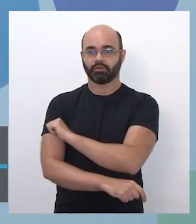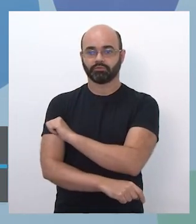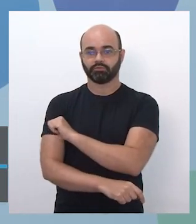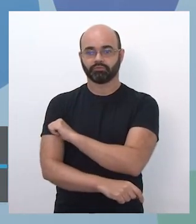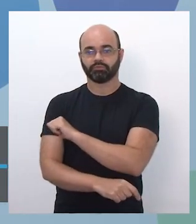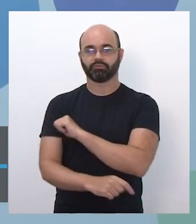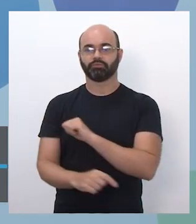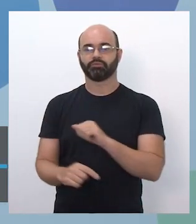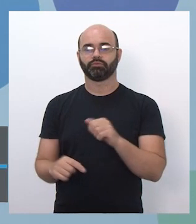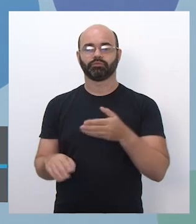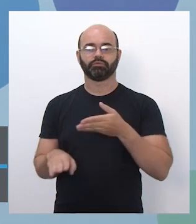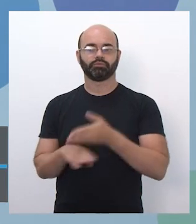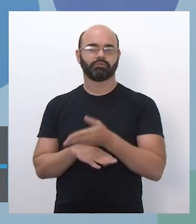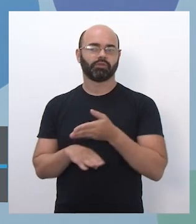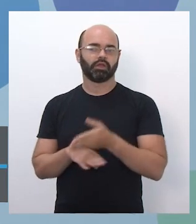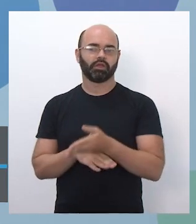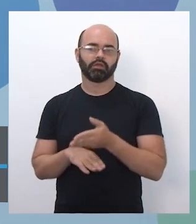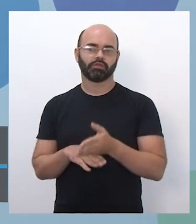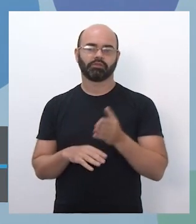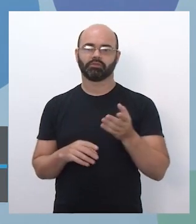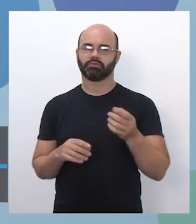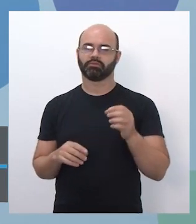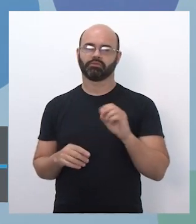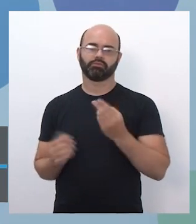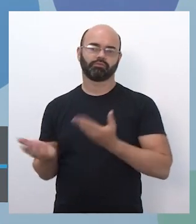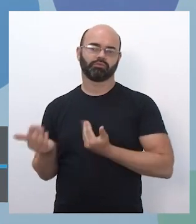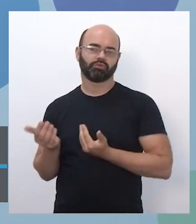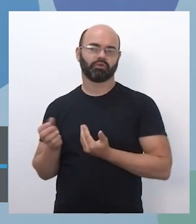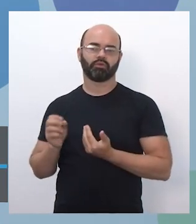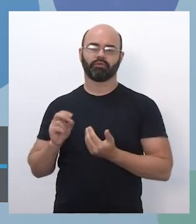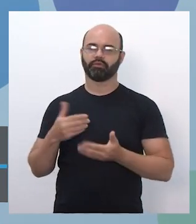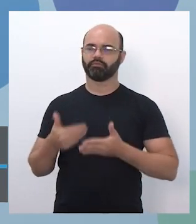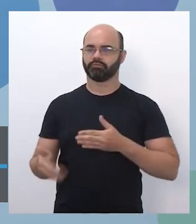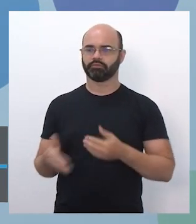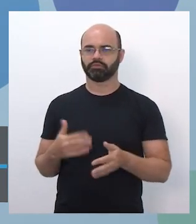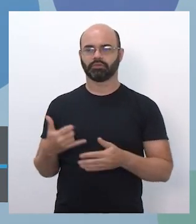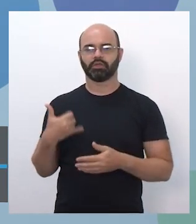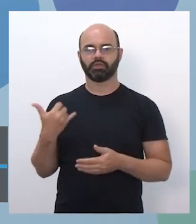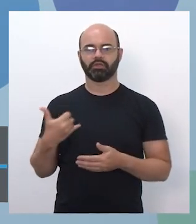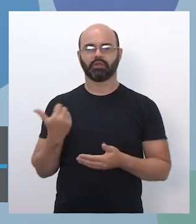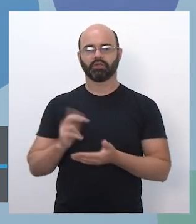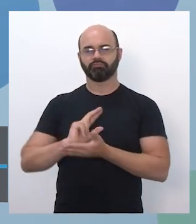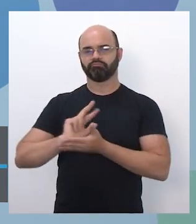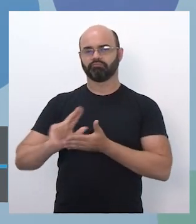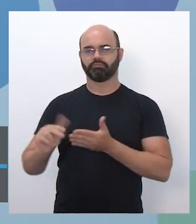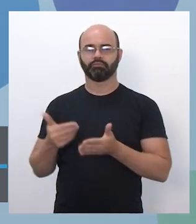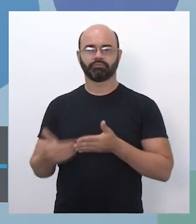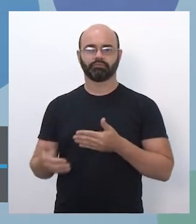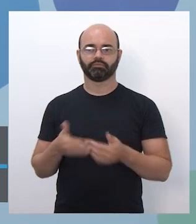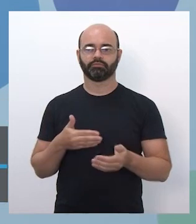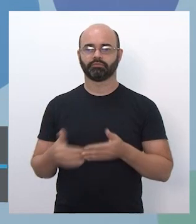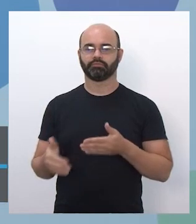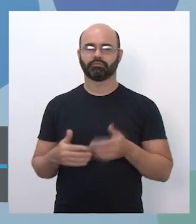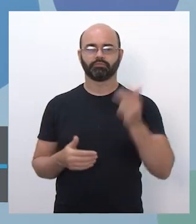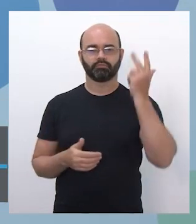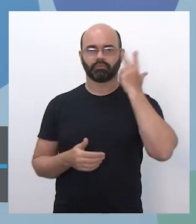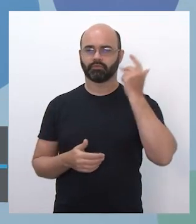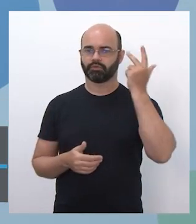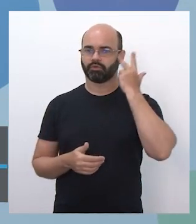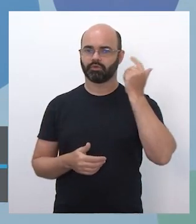acesso a que qualquer outro adolescente, jovem, das idades que vão ser contempladas, tem normalmente.